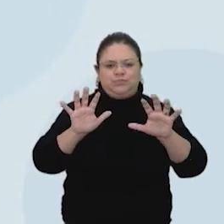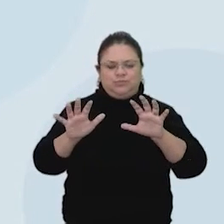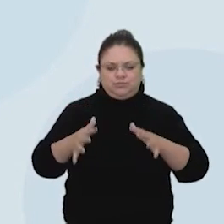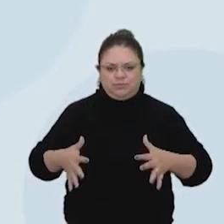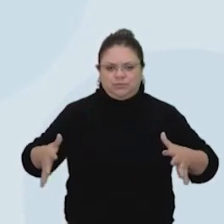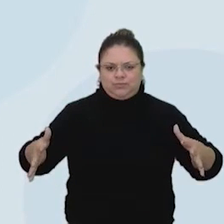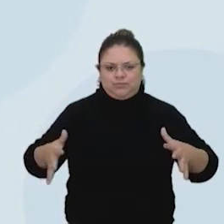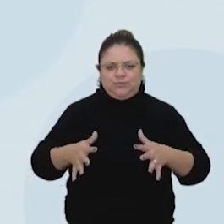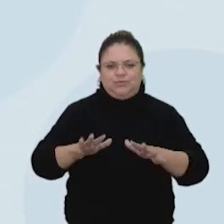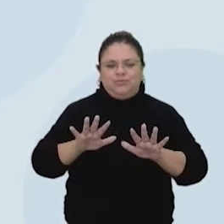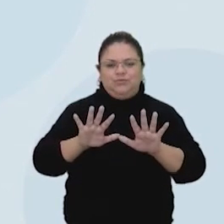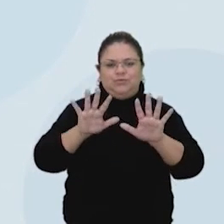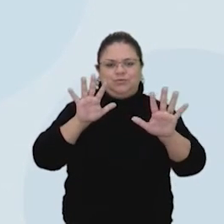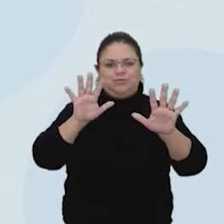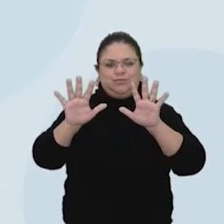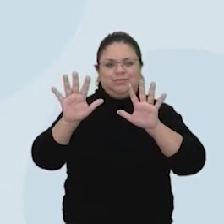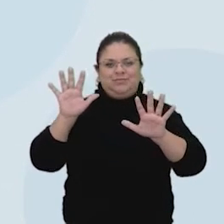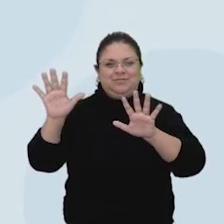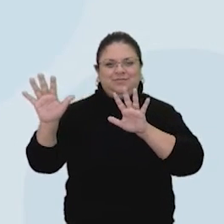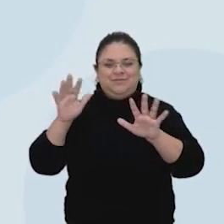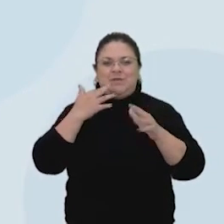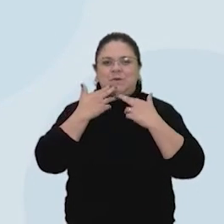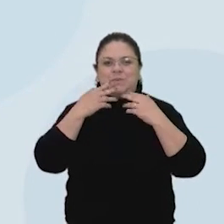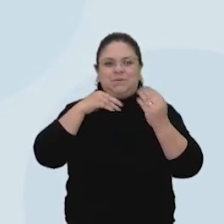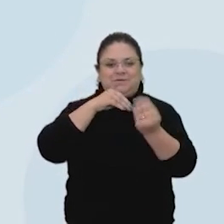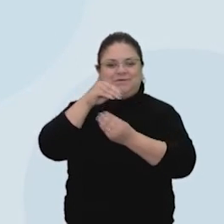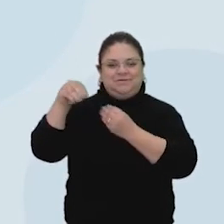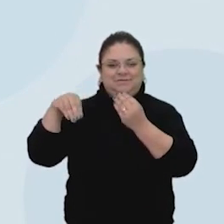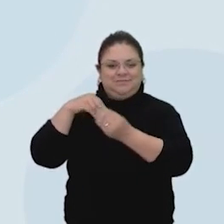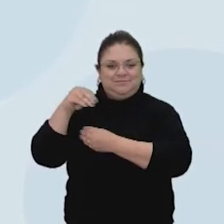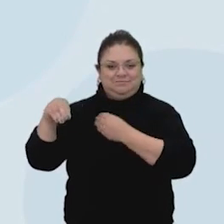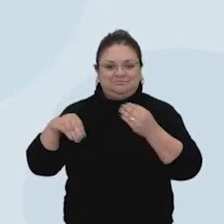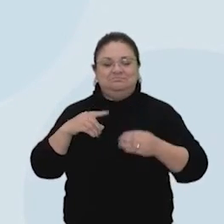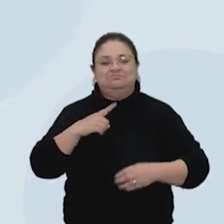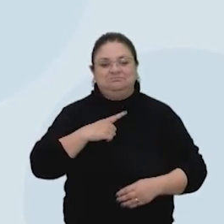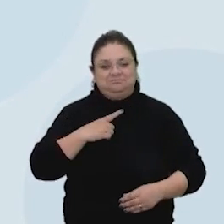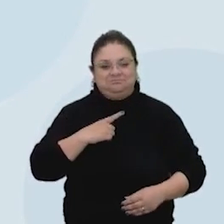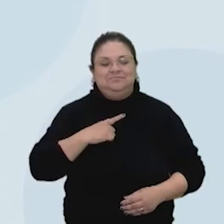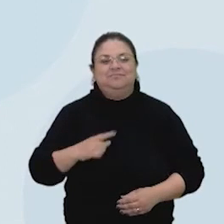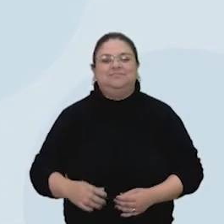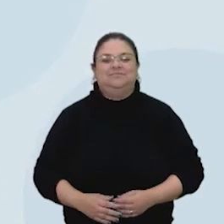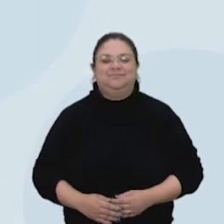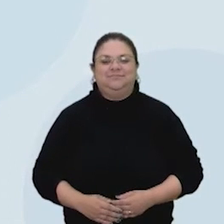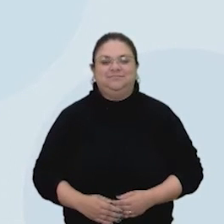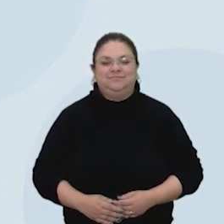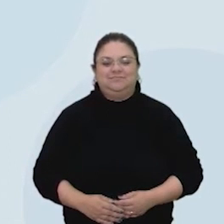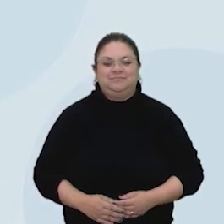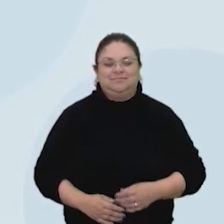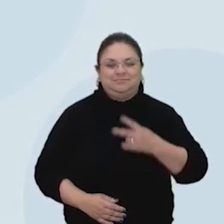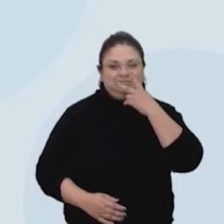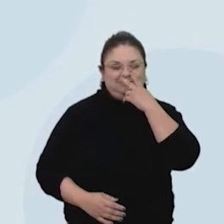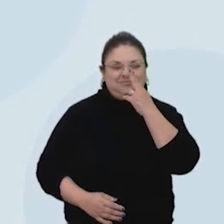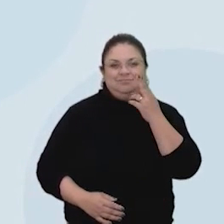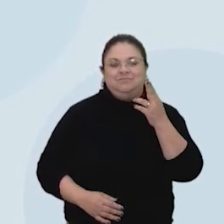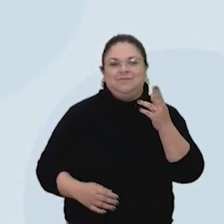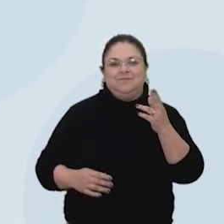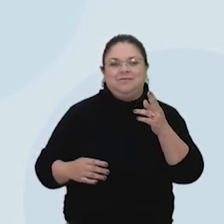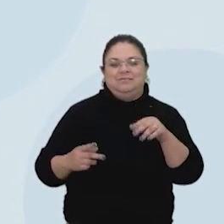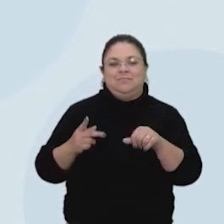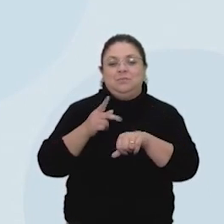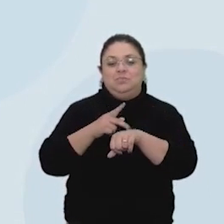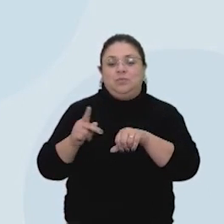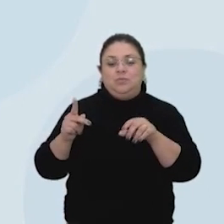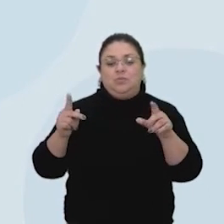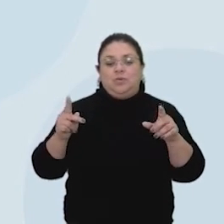Volume nessa obra de arte. As cores, elas se remetem a uma coisa mais fria. Tem bastante forma orgânica. Pessoas,